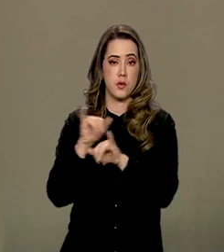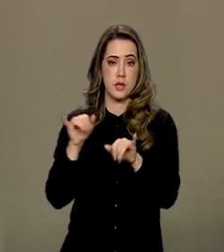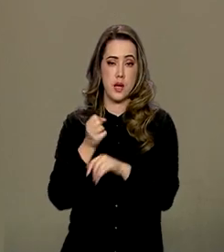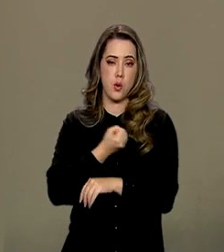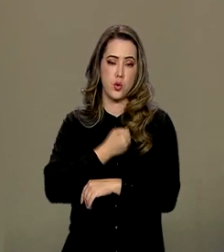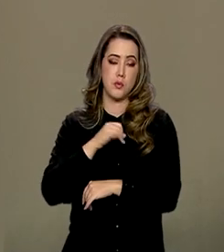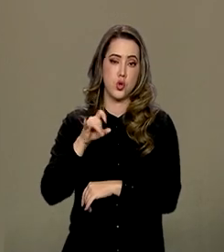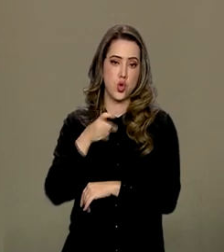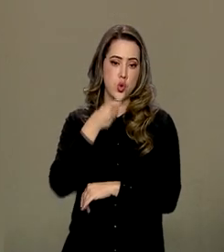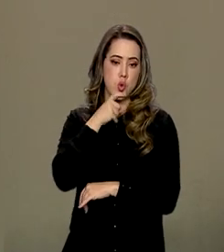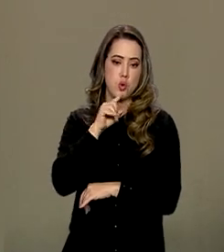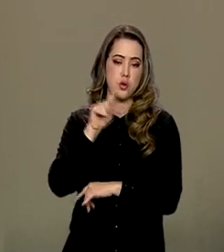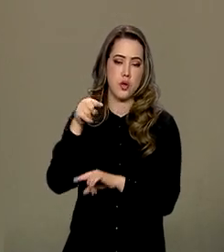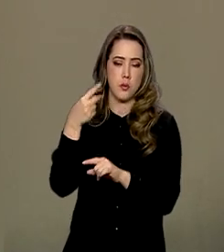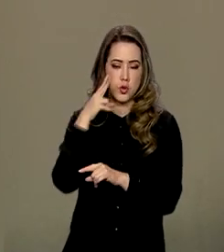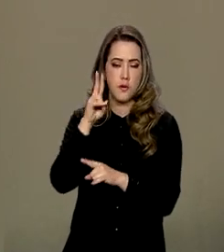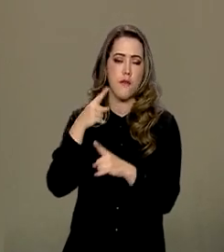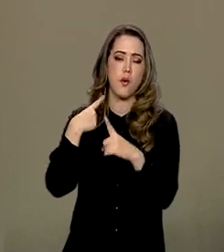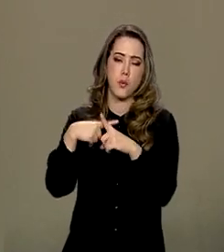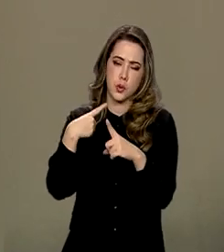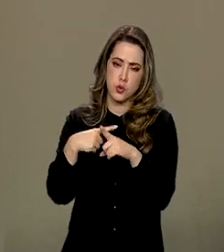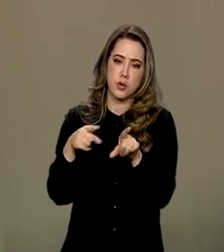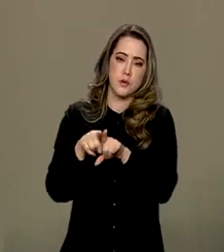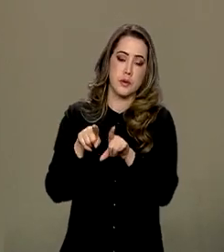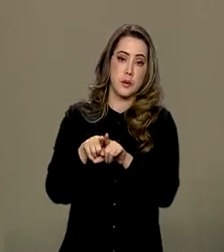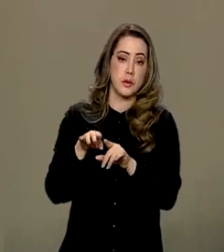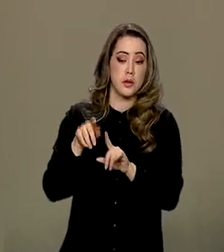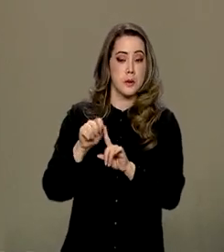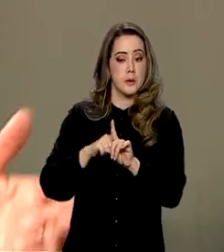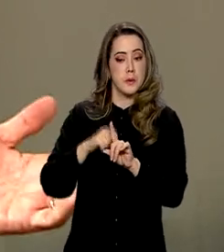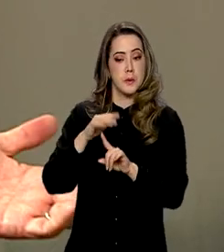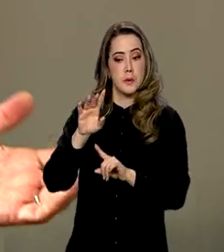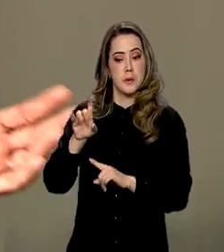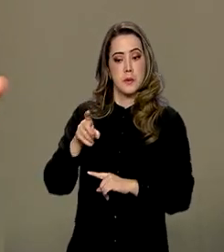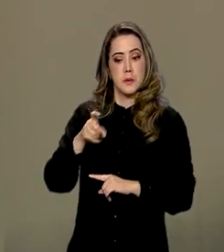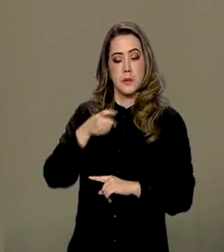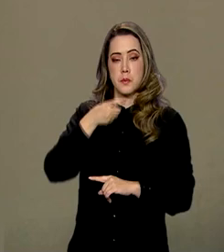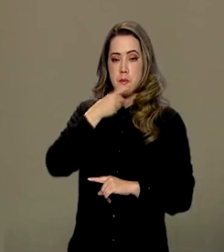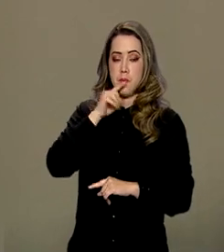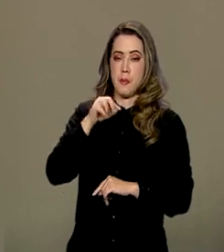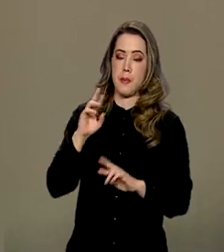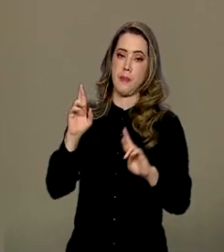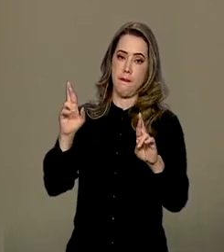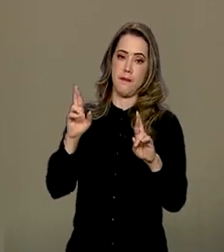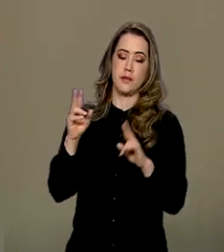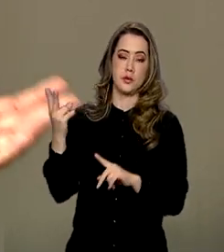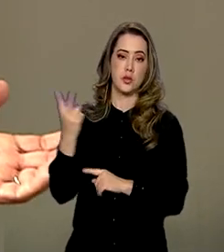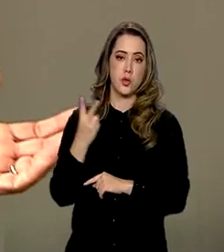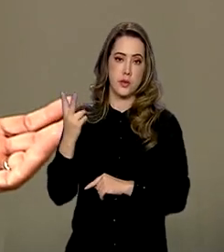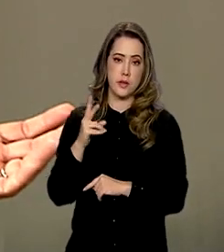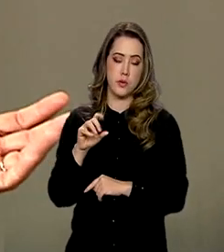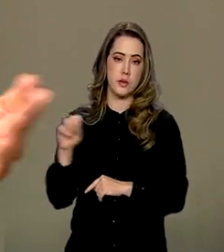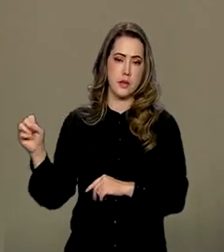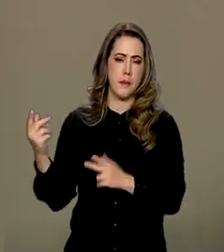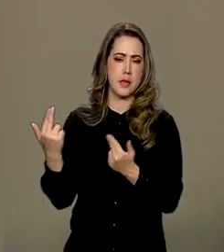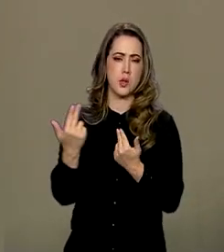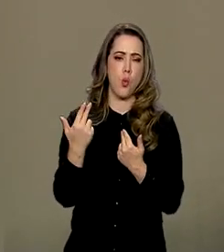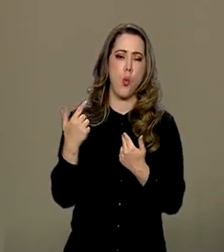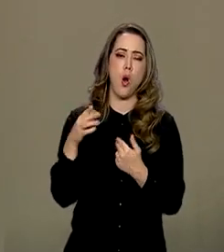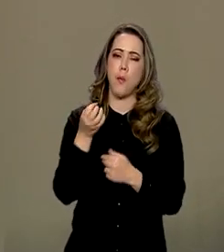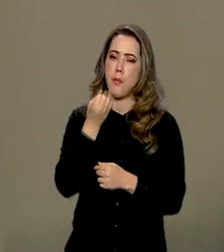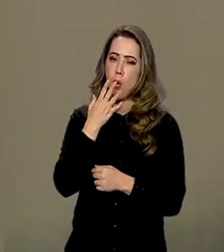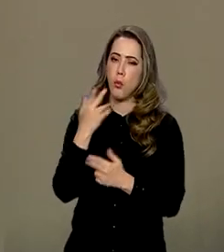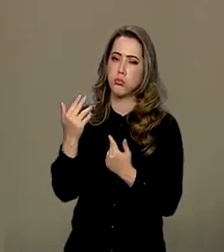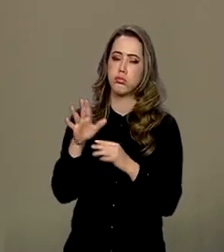virado de novo, saldo positivo do mês de julho. E nós esperamos que o segundo semestre seja compatível com o foi o primeiro, ou seja,